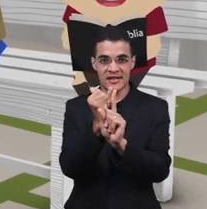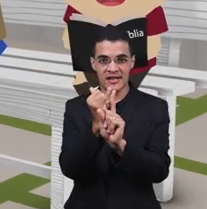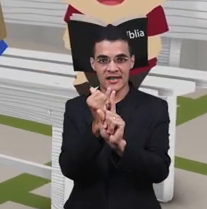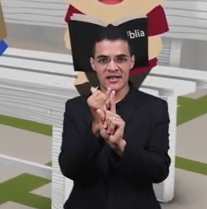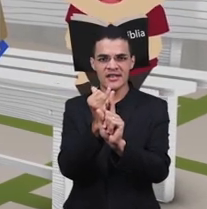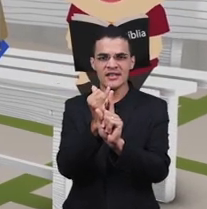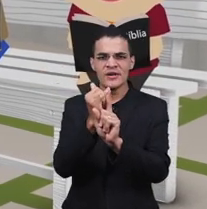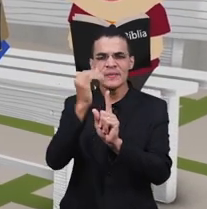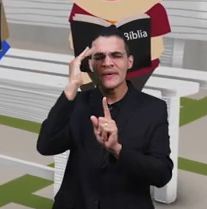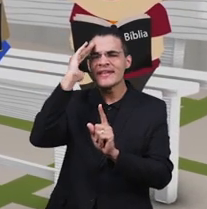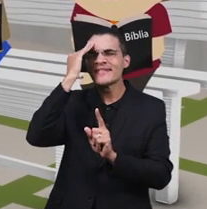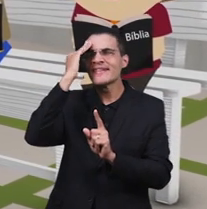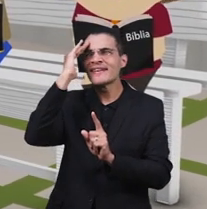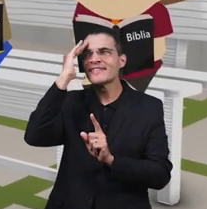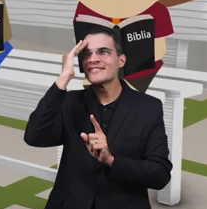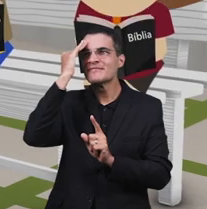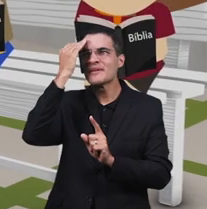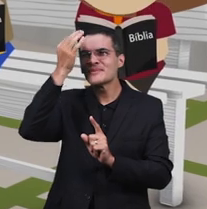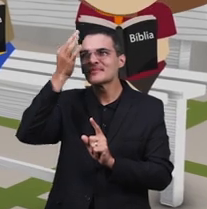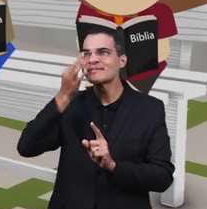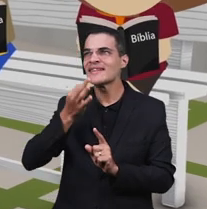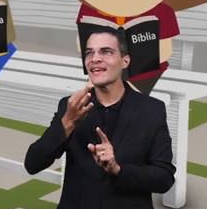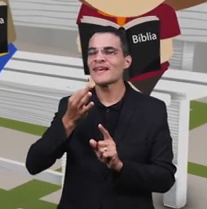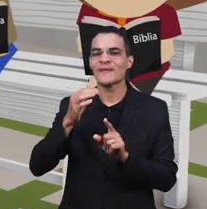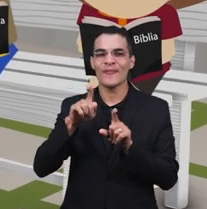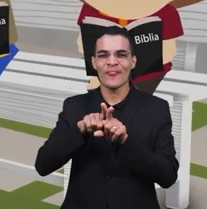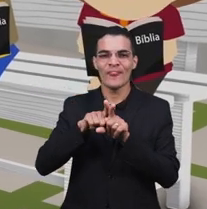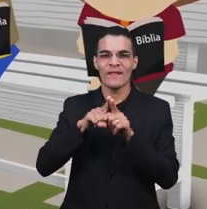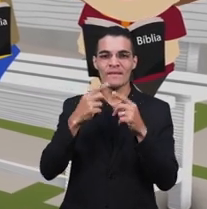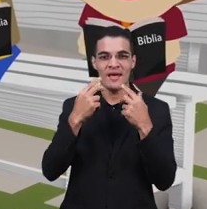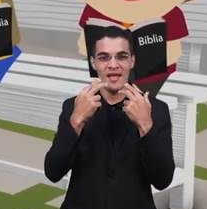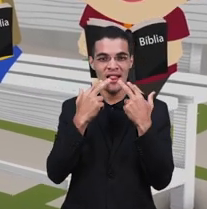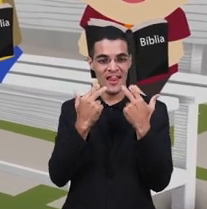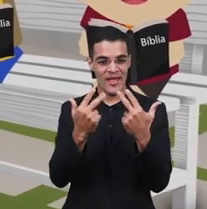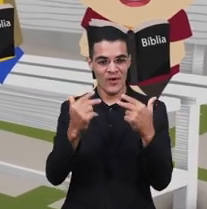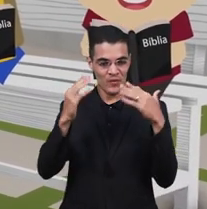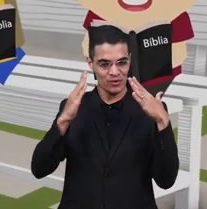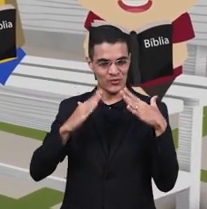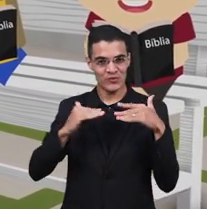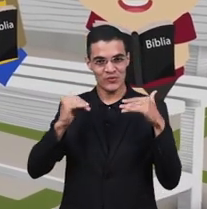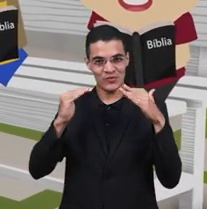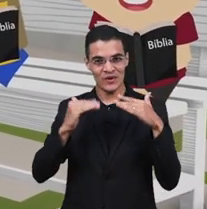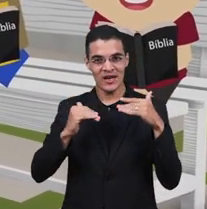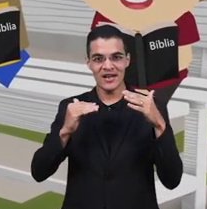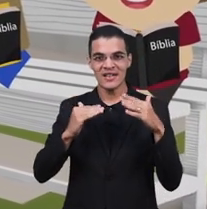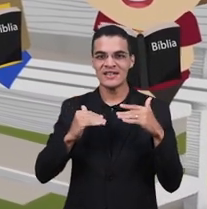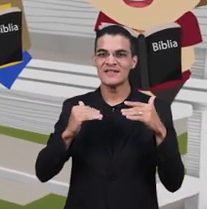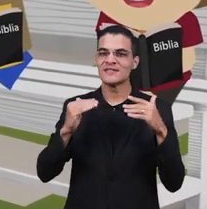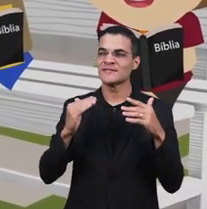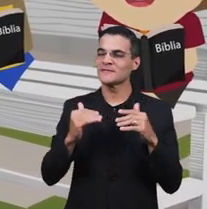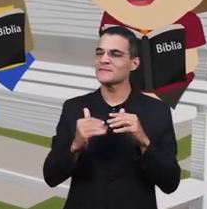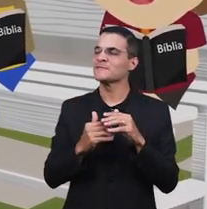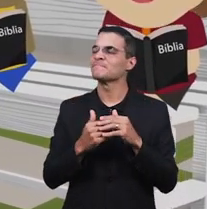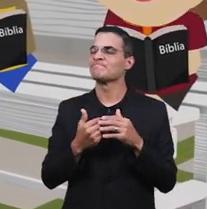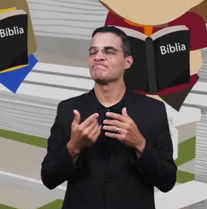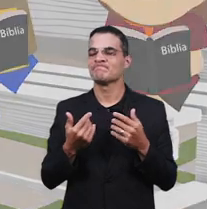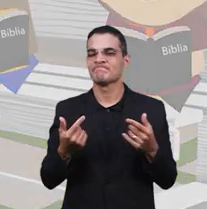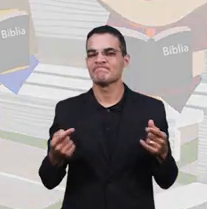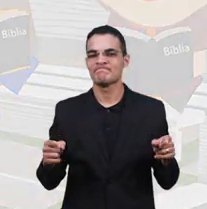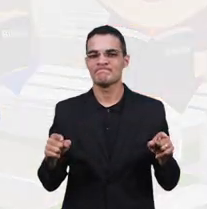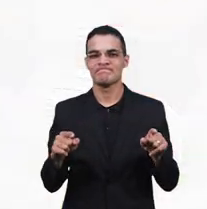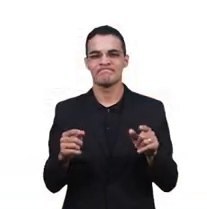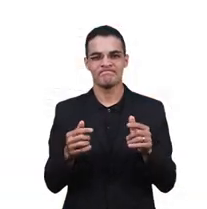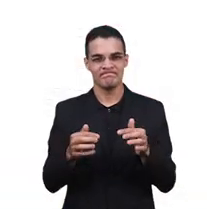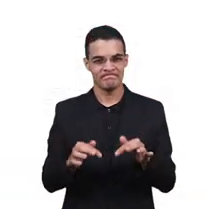Profecias de sênimo Línguas estranhas de interpretação